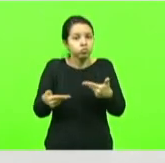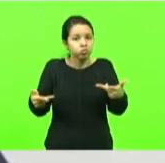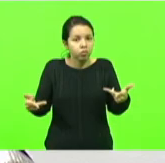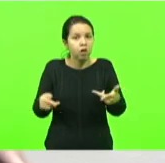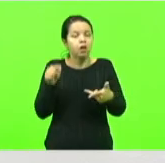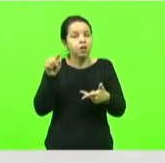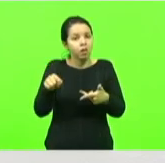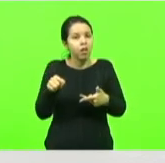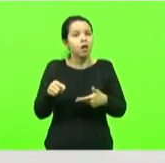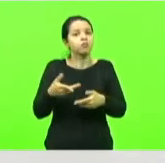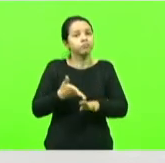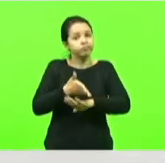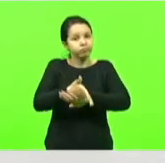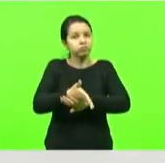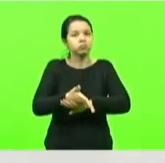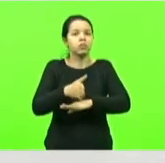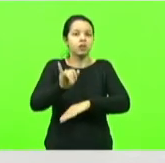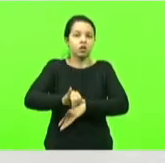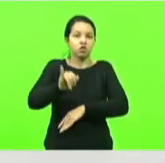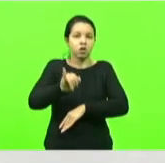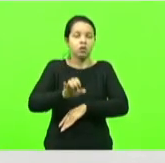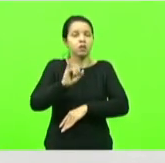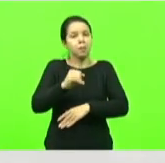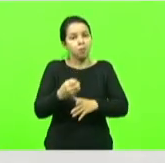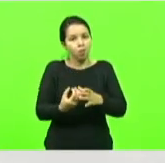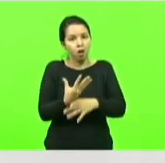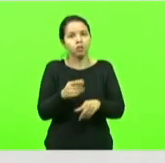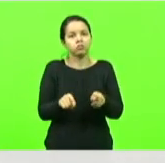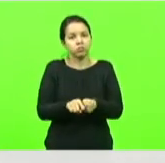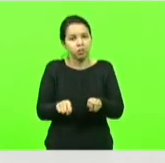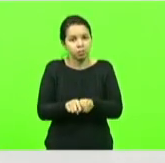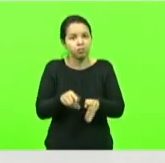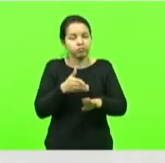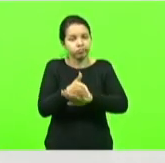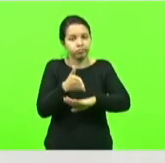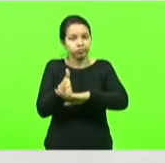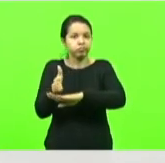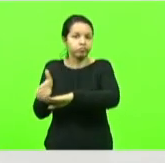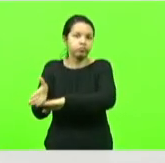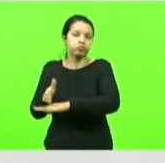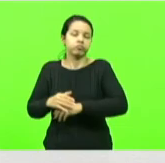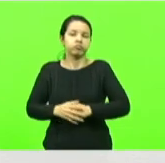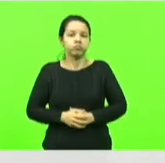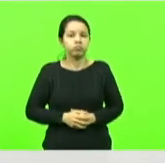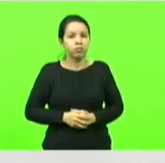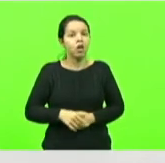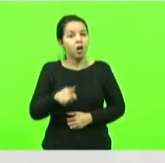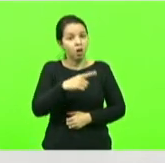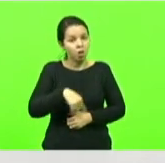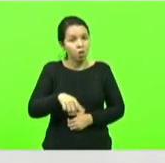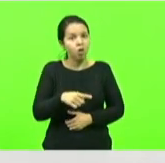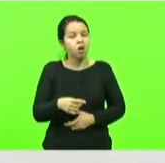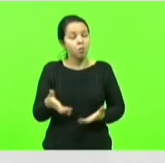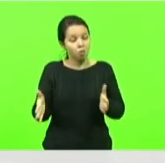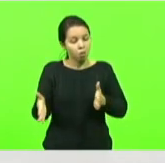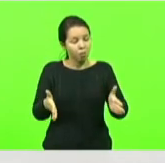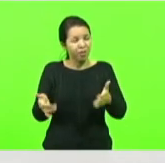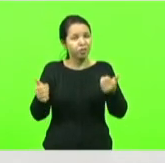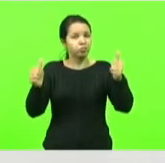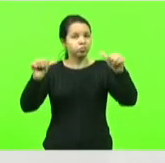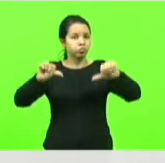então apesar de nós vivermos um momento de muitas crises no sentido até